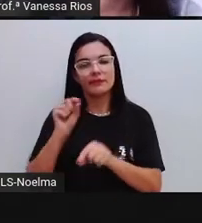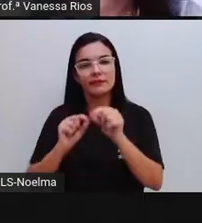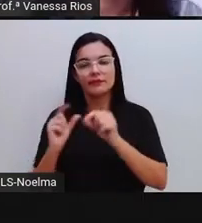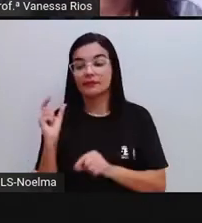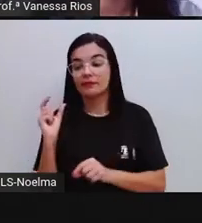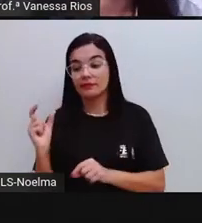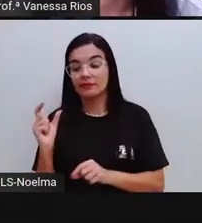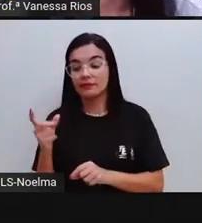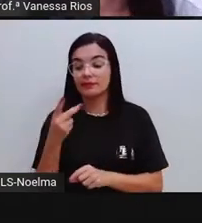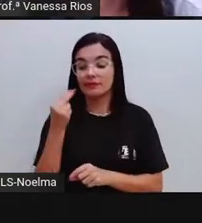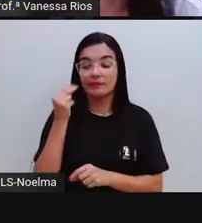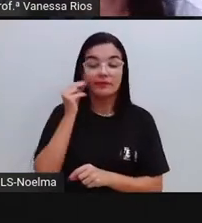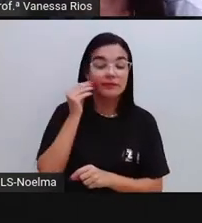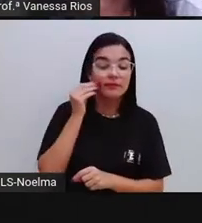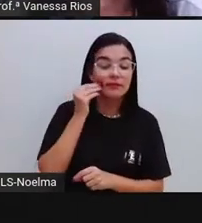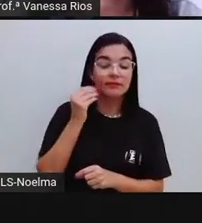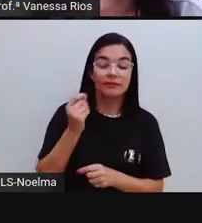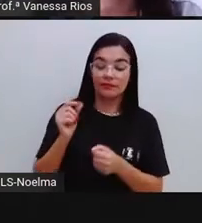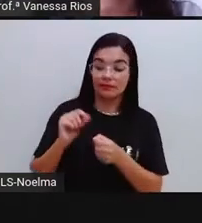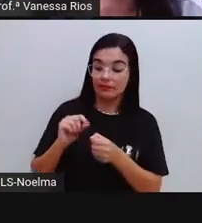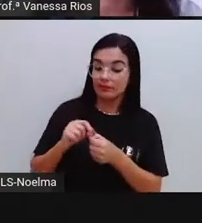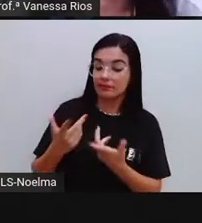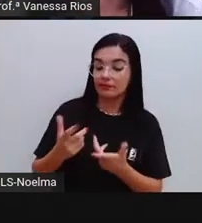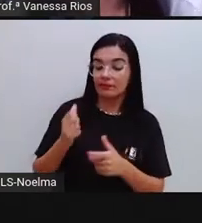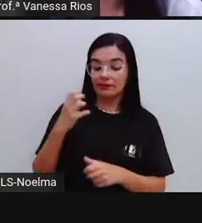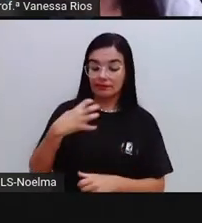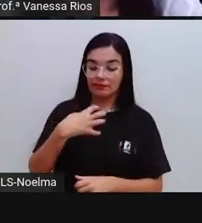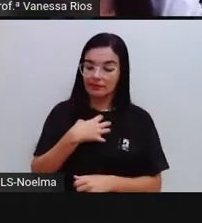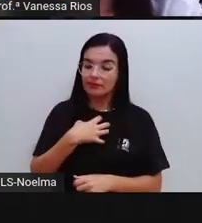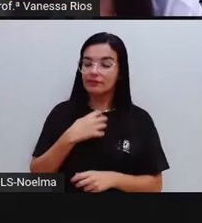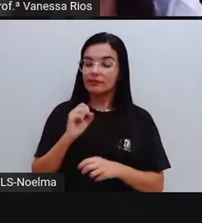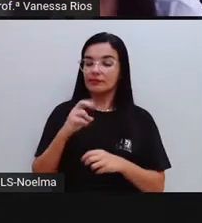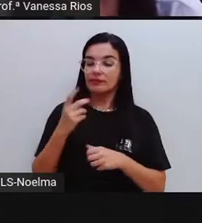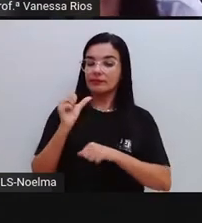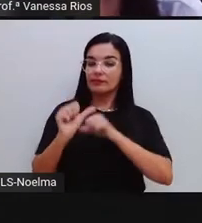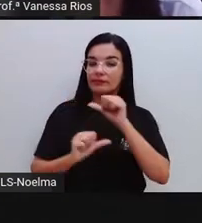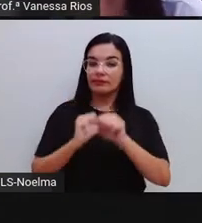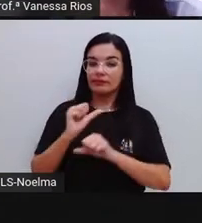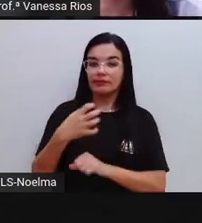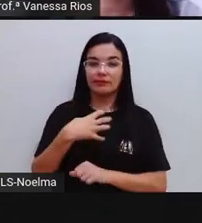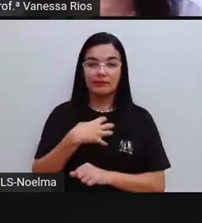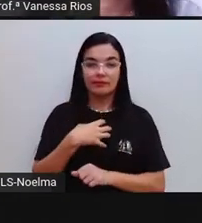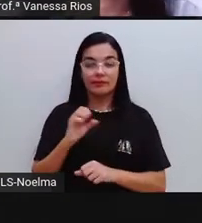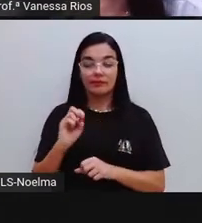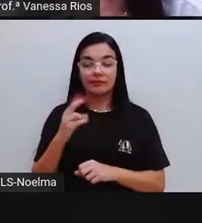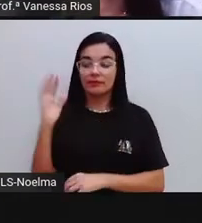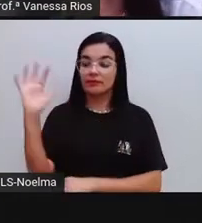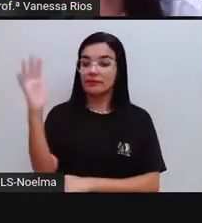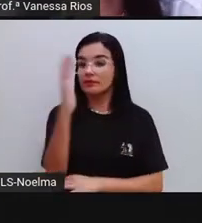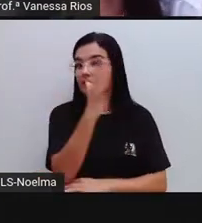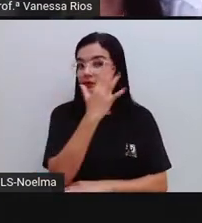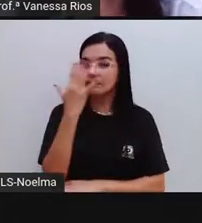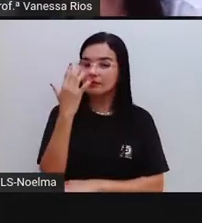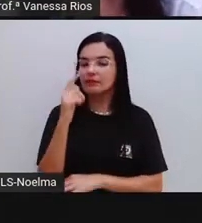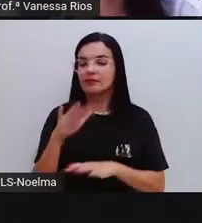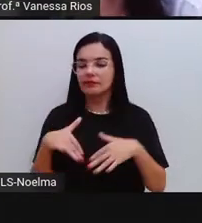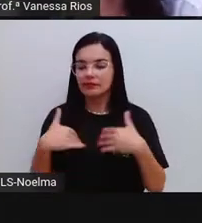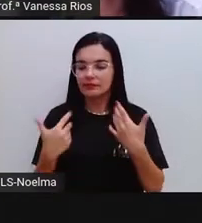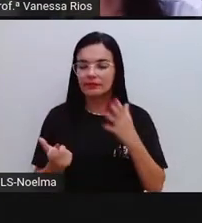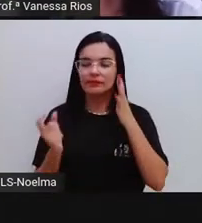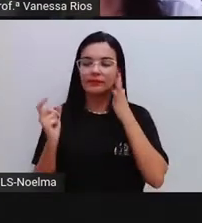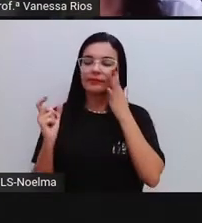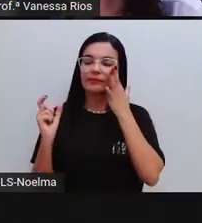indicação, indica a estado, mudança de estado ou fenômeno da natureza, essa palavra ela é dita, Ela é